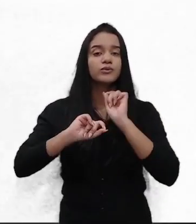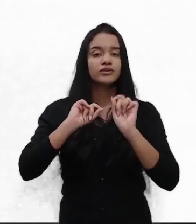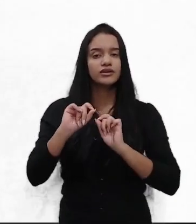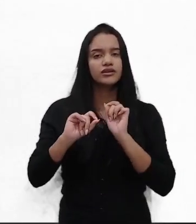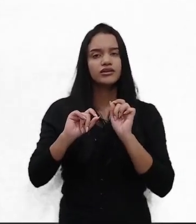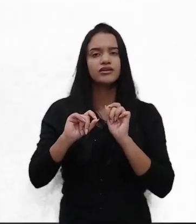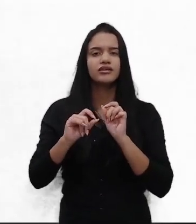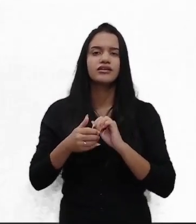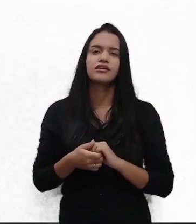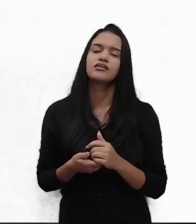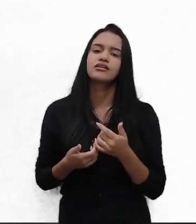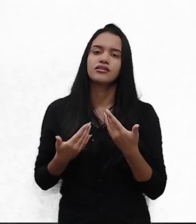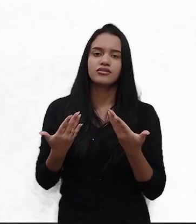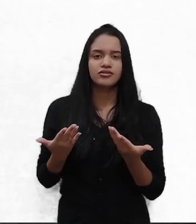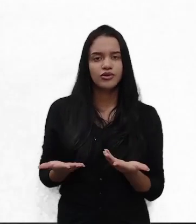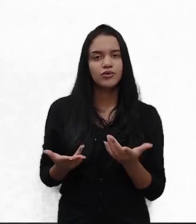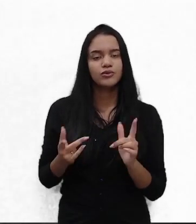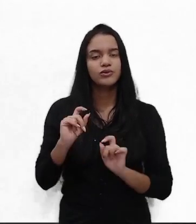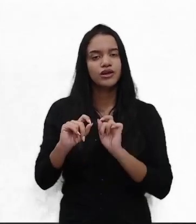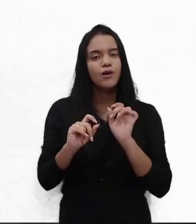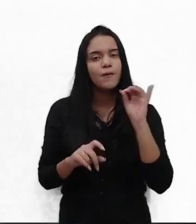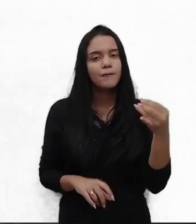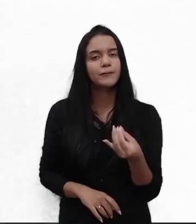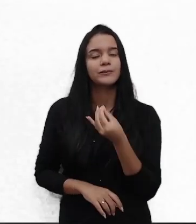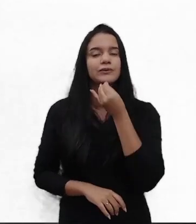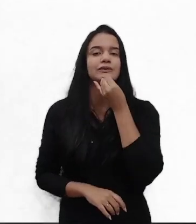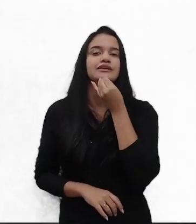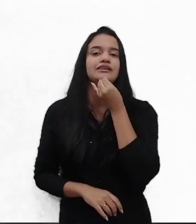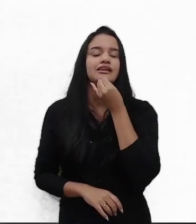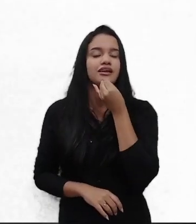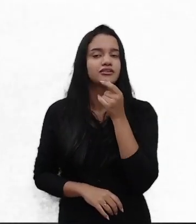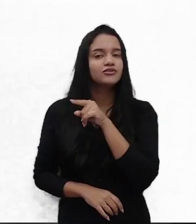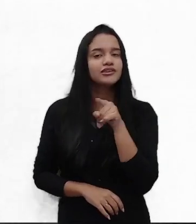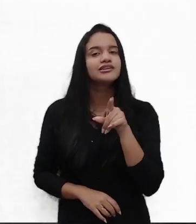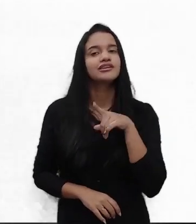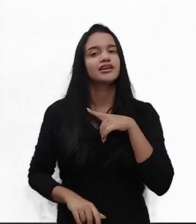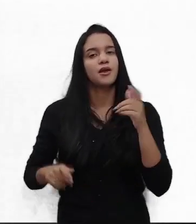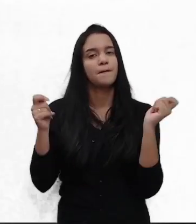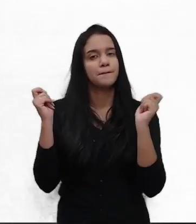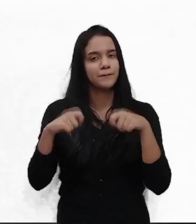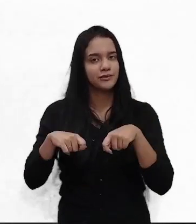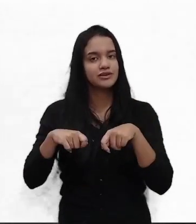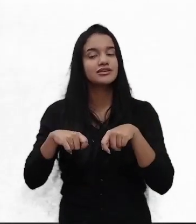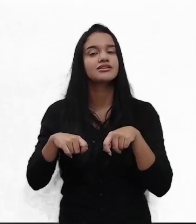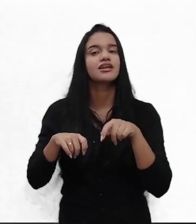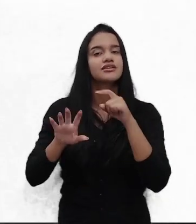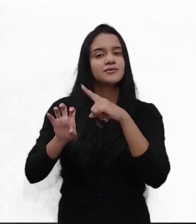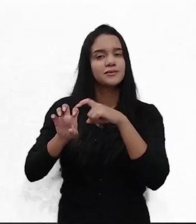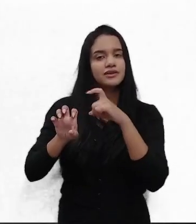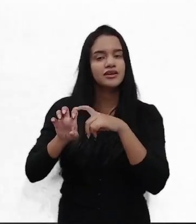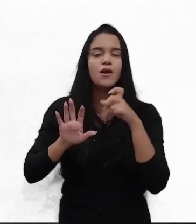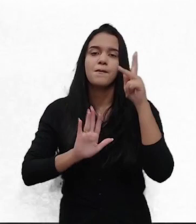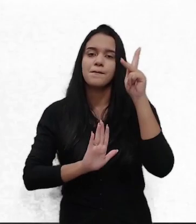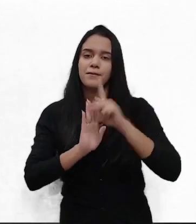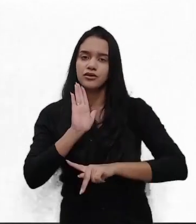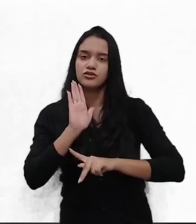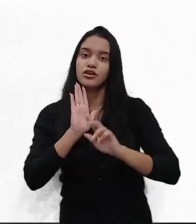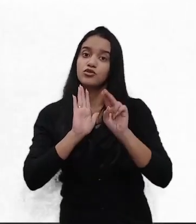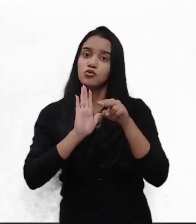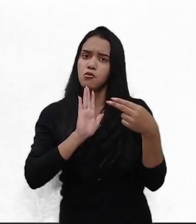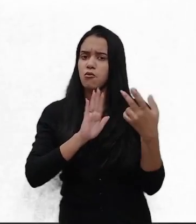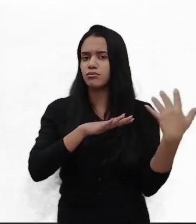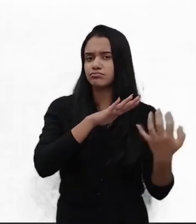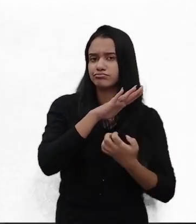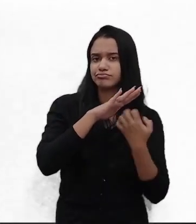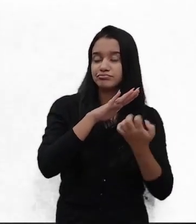poxa, por mais que seja uma oportunidade de negócio, que você tenha a possibilidade de empreender, seja em um projeto, seja dentro de uma empresa,